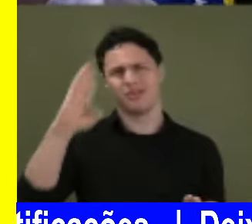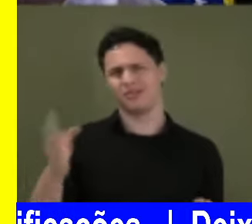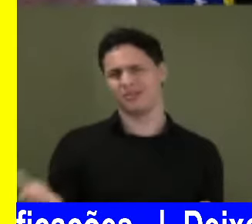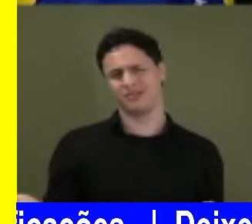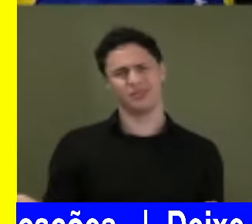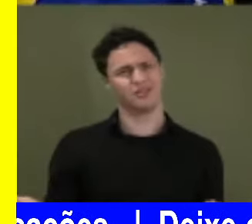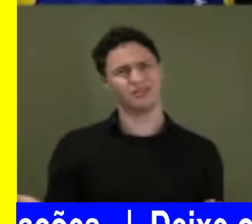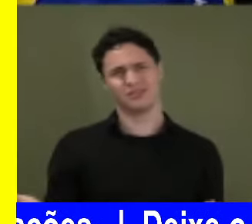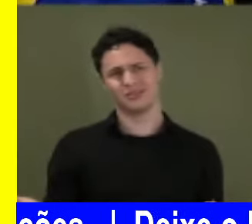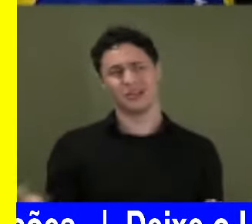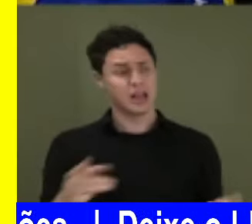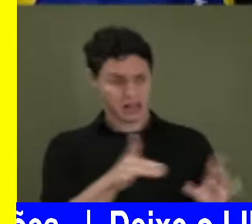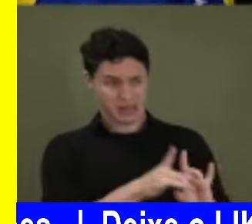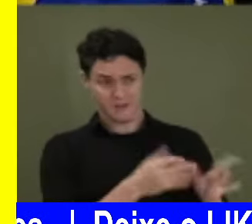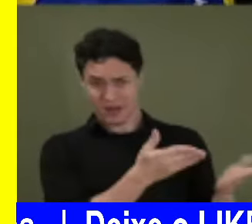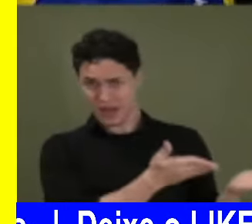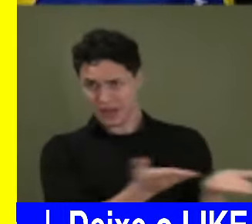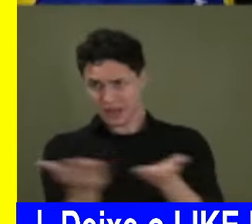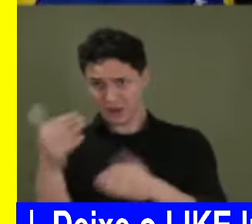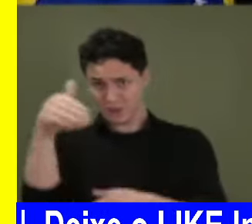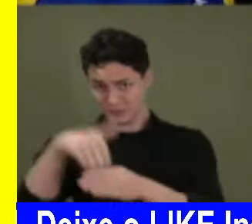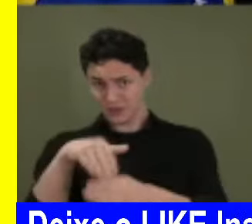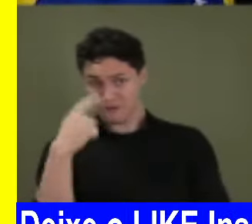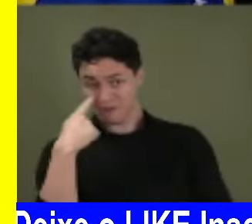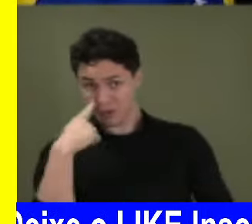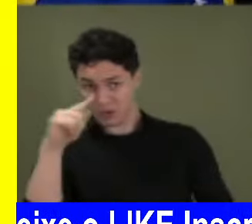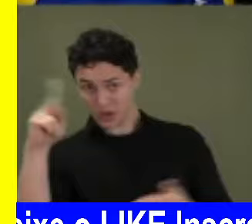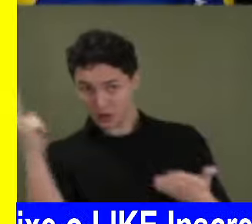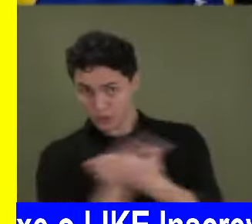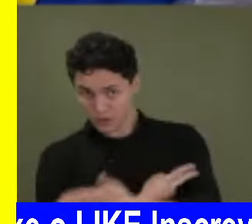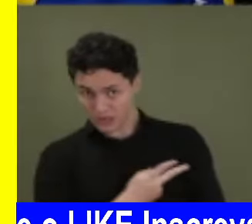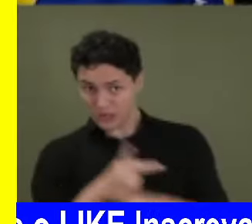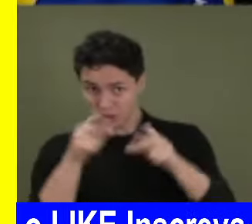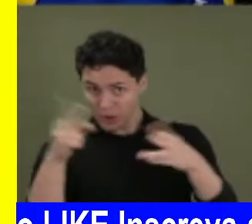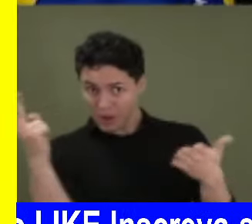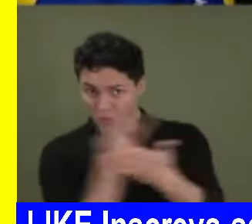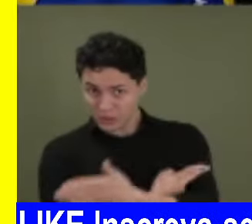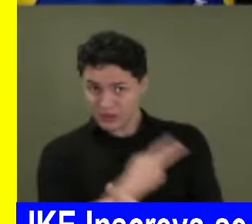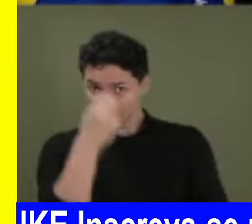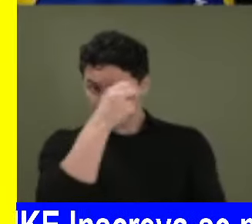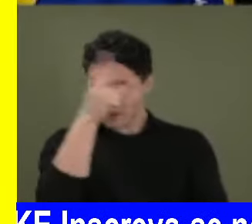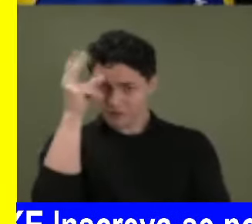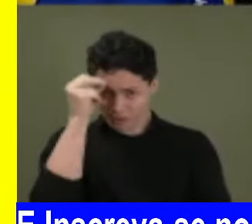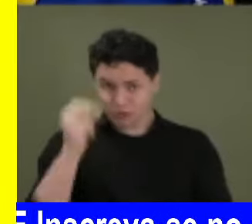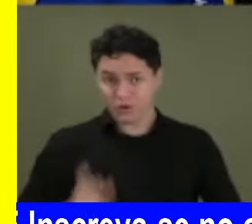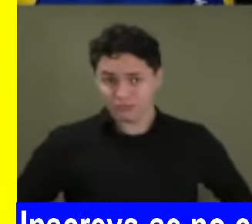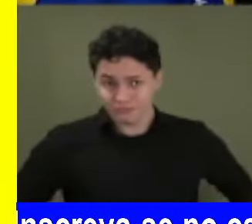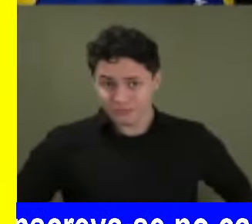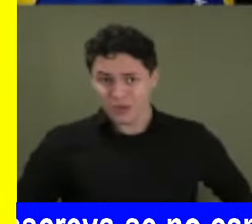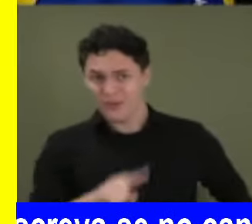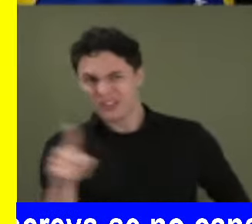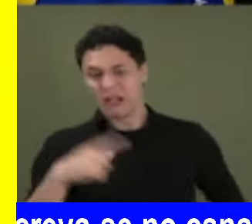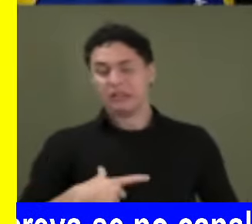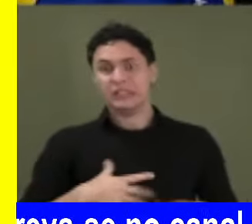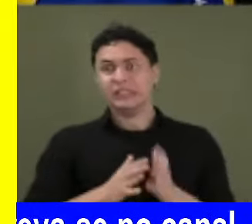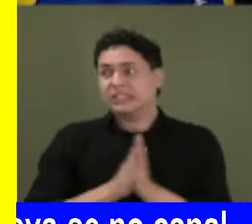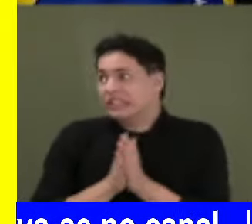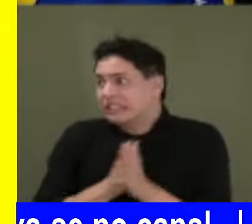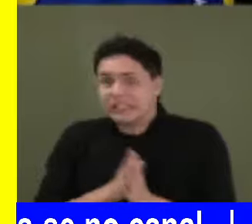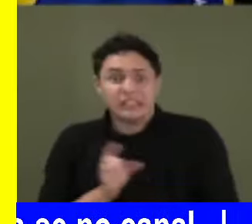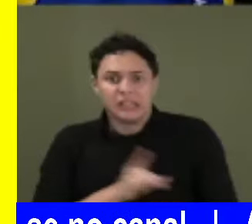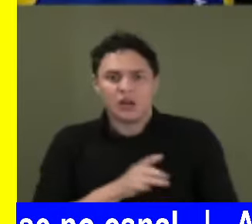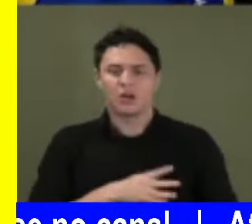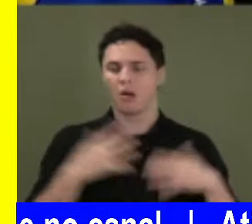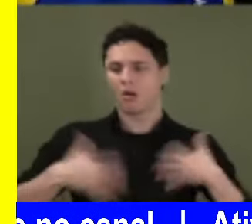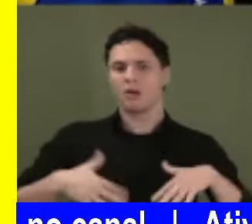eleição? Para vocês verem o que vai acontecer daqui a dois anos? Como aconteceu agora, esse ano, nas prefeituras? Vocês estão é desesperados. Então peço aqui aos